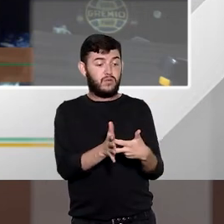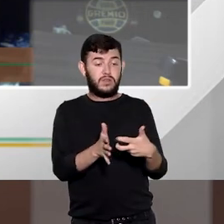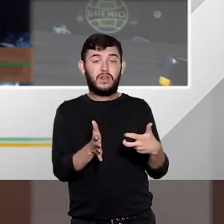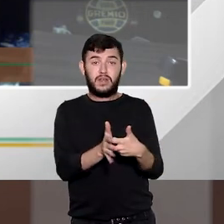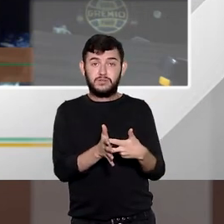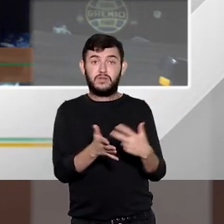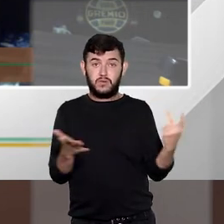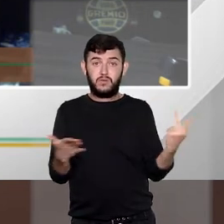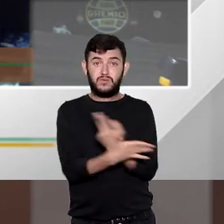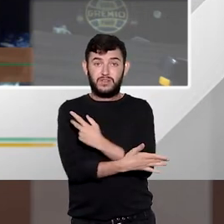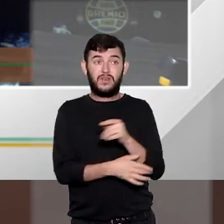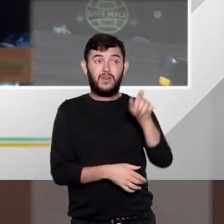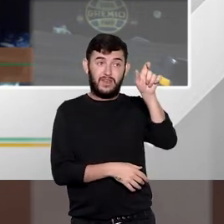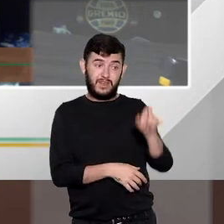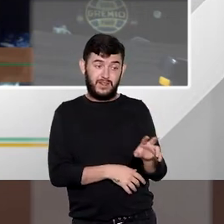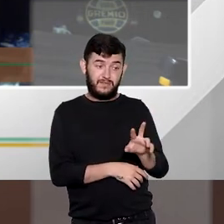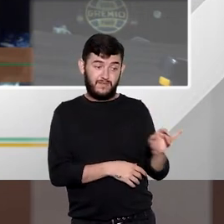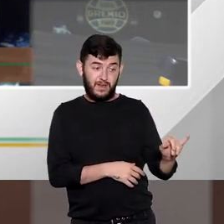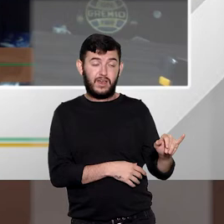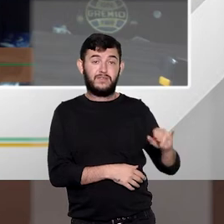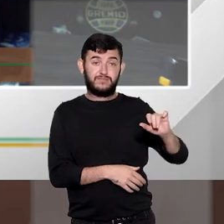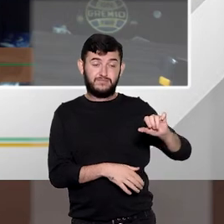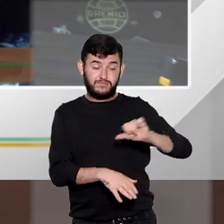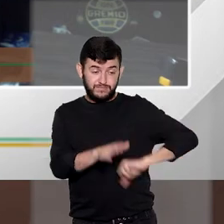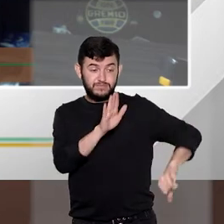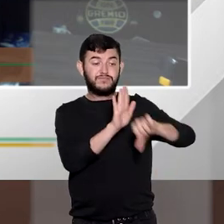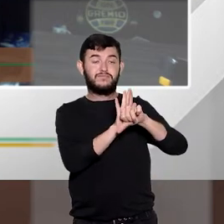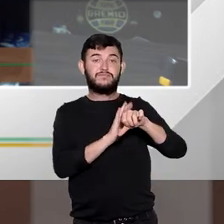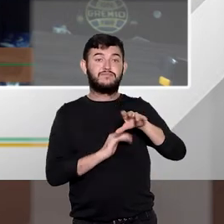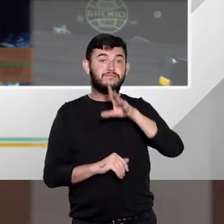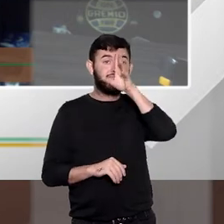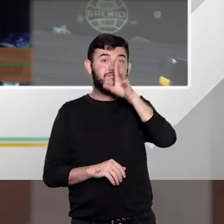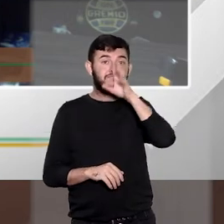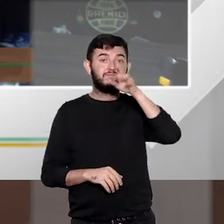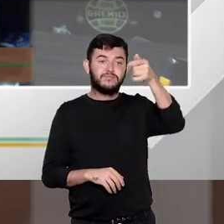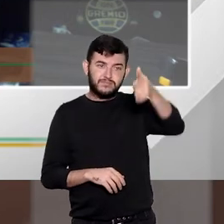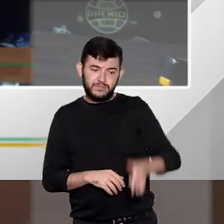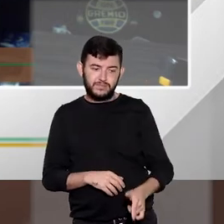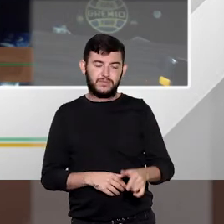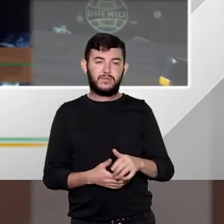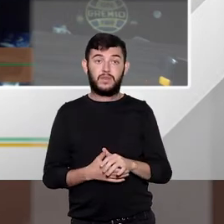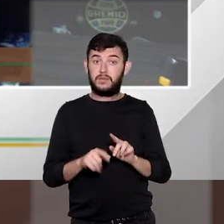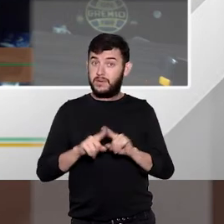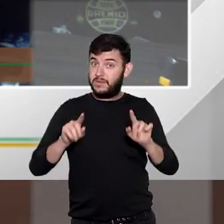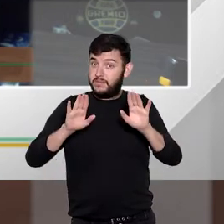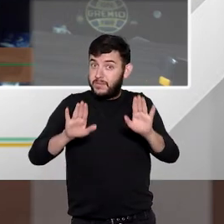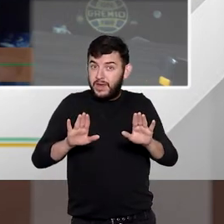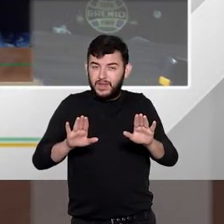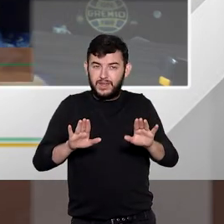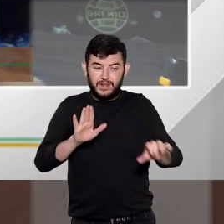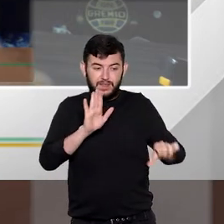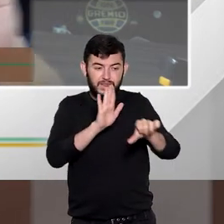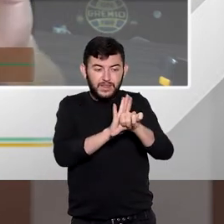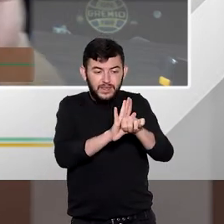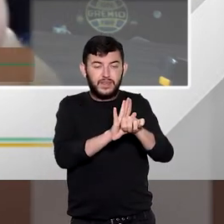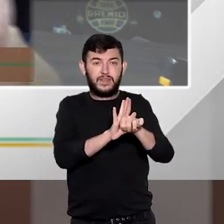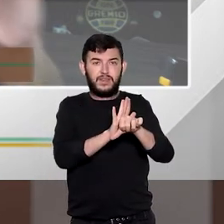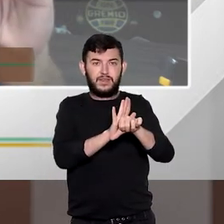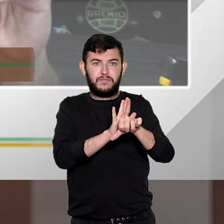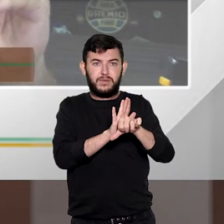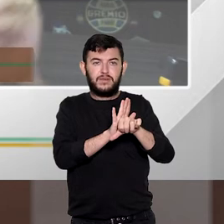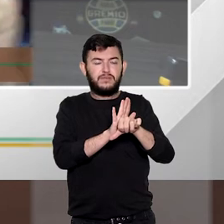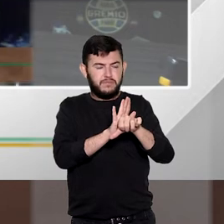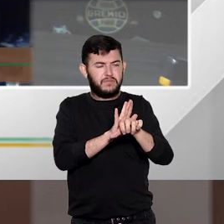ele cometeu um novo crime. Se ele praticar e se esse outro novo crime ele for de tipos penais